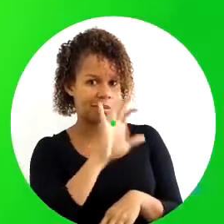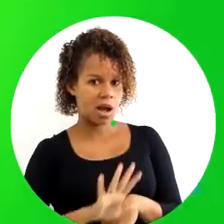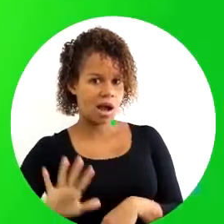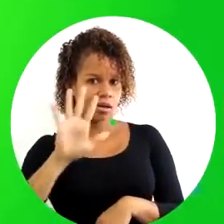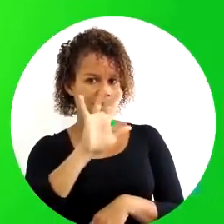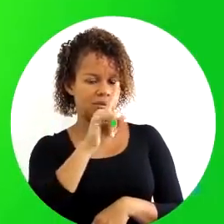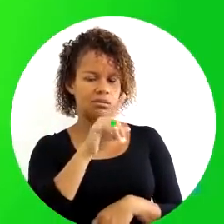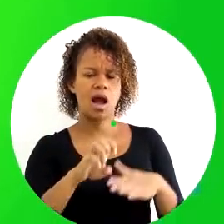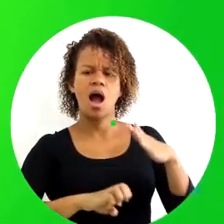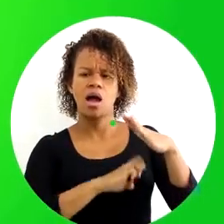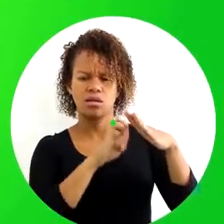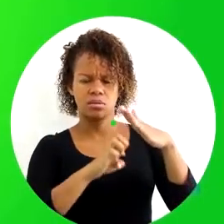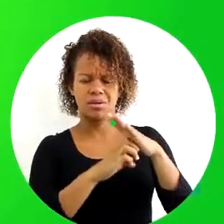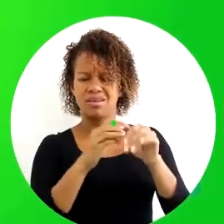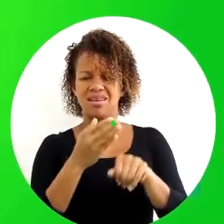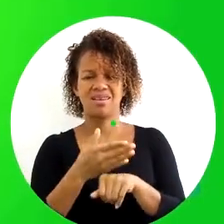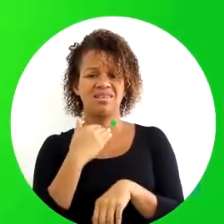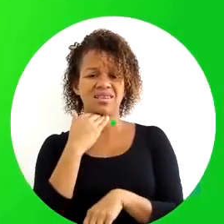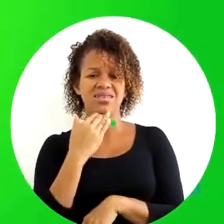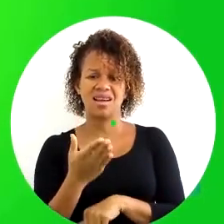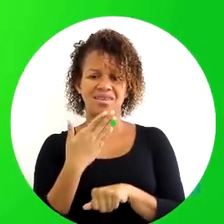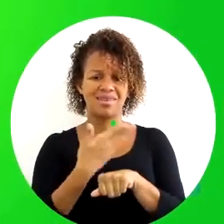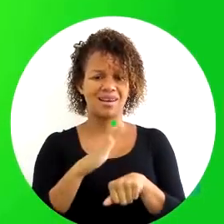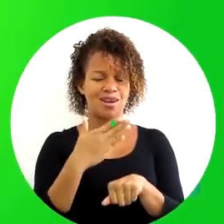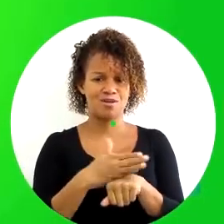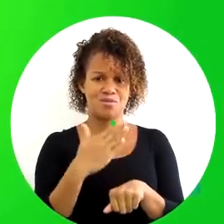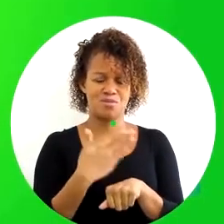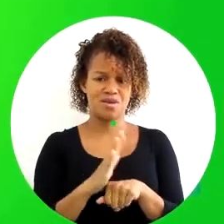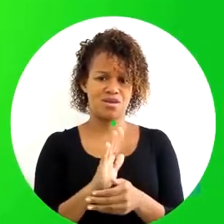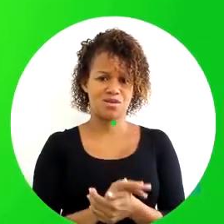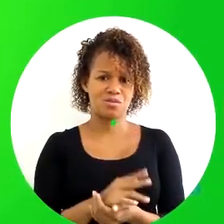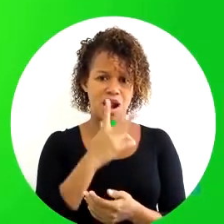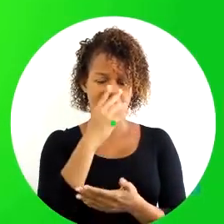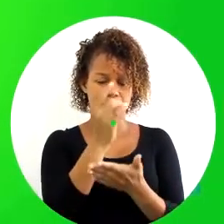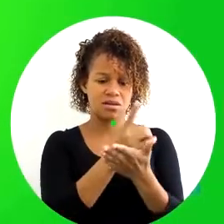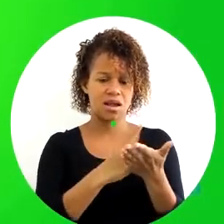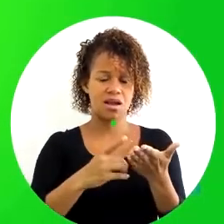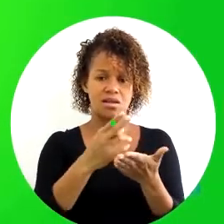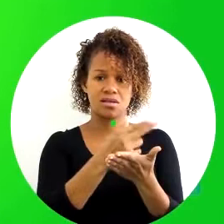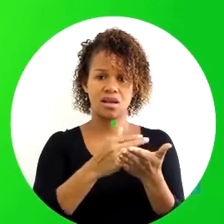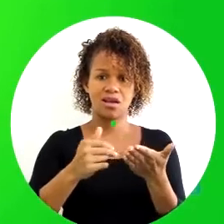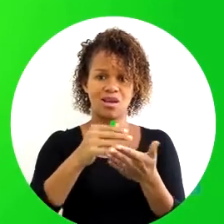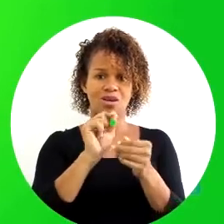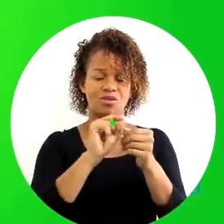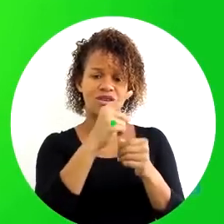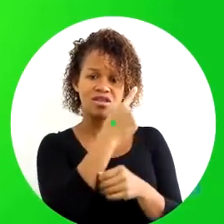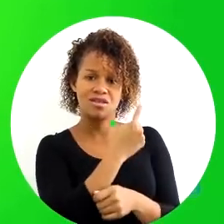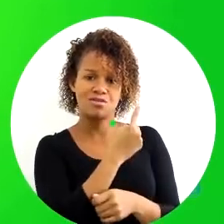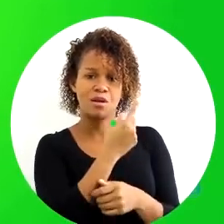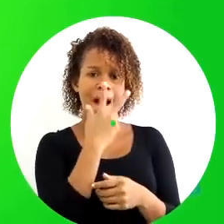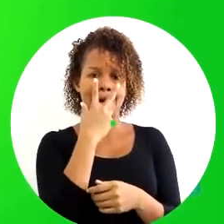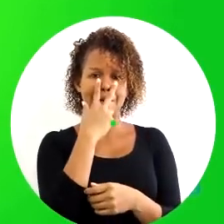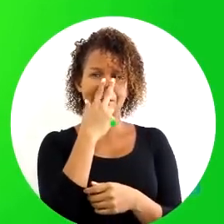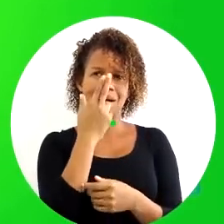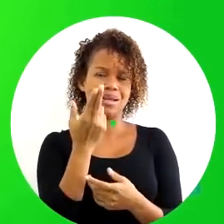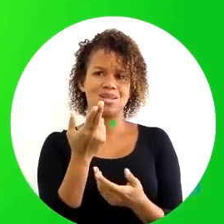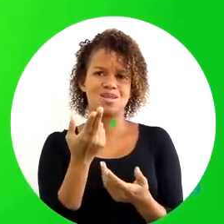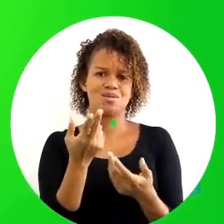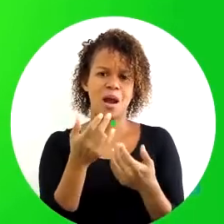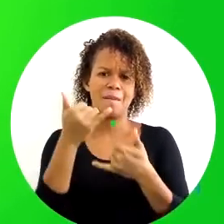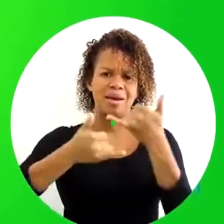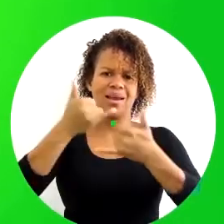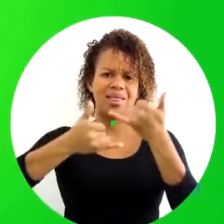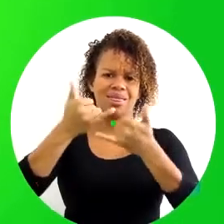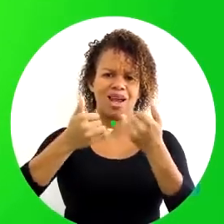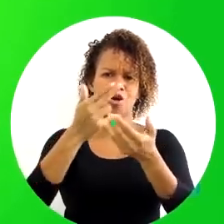que eu queria que você desse uma olhada. As empresas sem treinamento são essa figura de desenho que eu coloquei em cima. É uma figura que parece uma